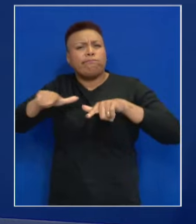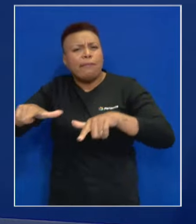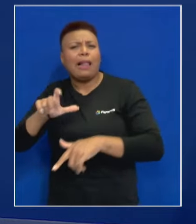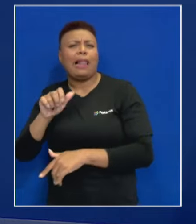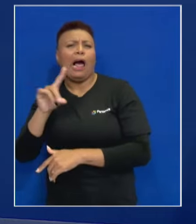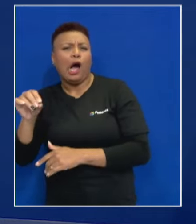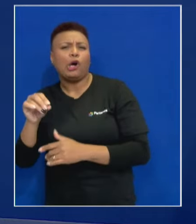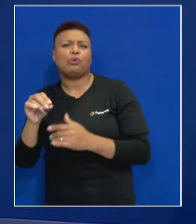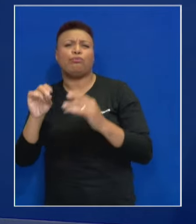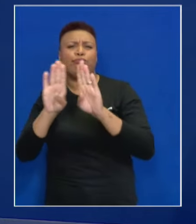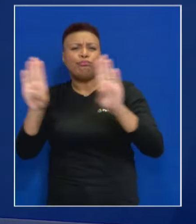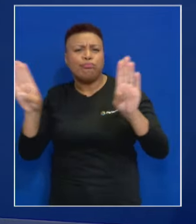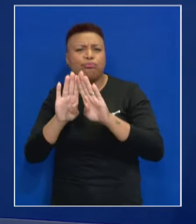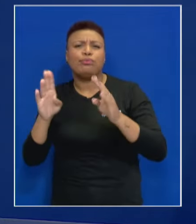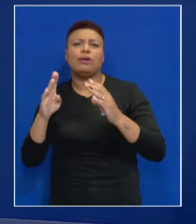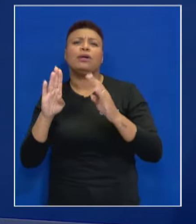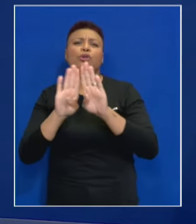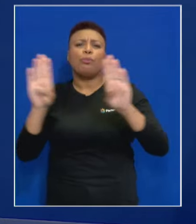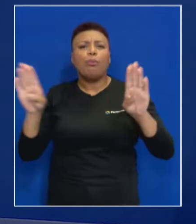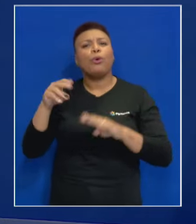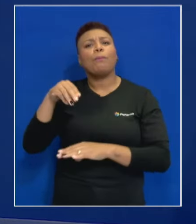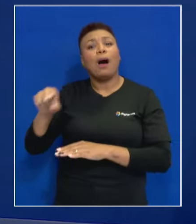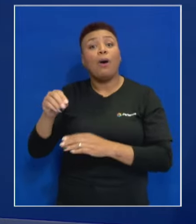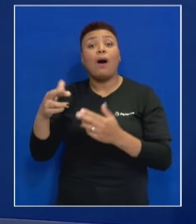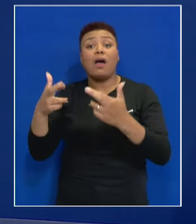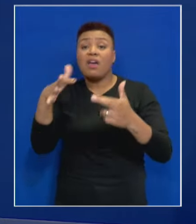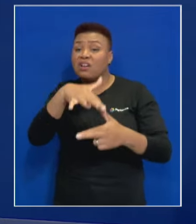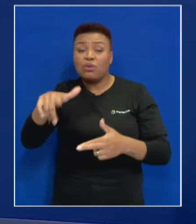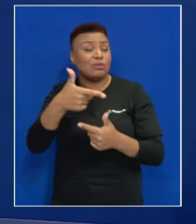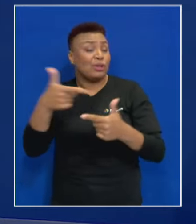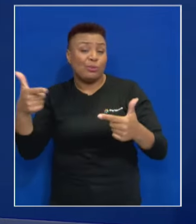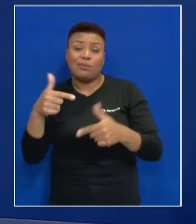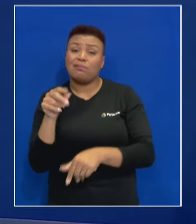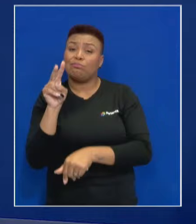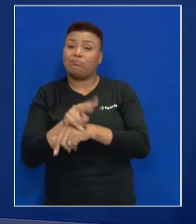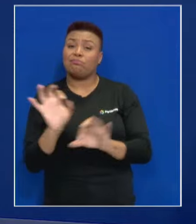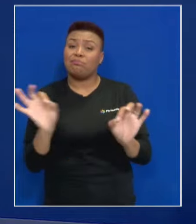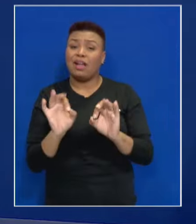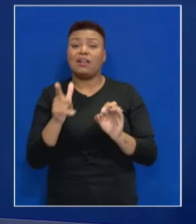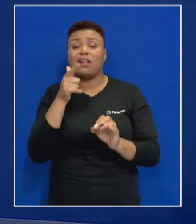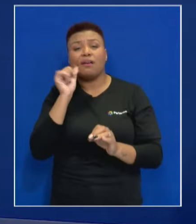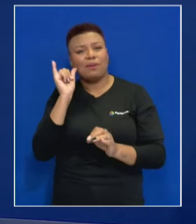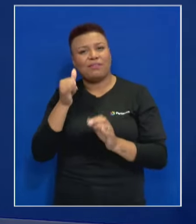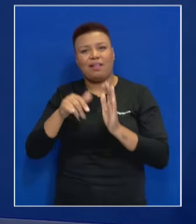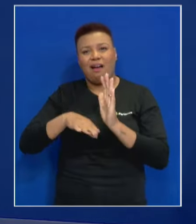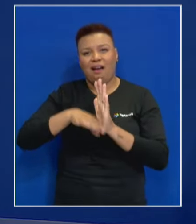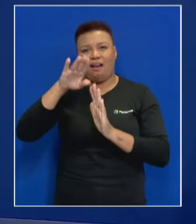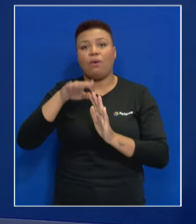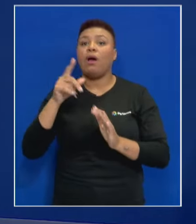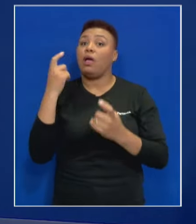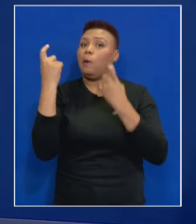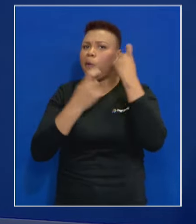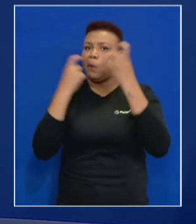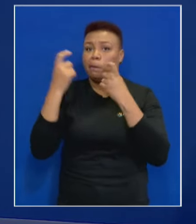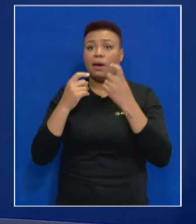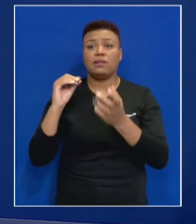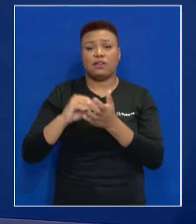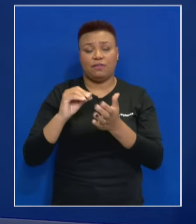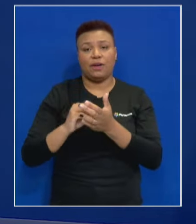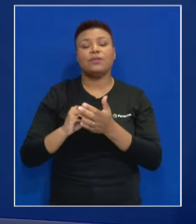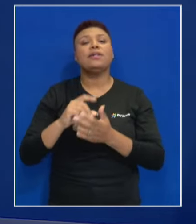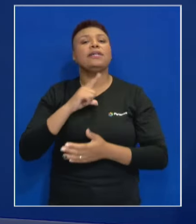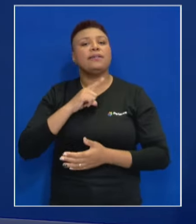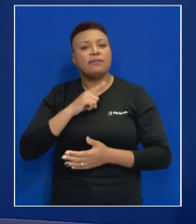das comportas, do Muro da Mauá, das regiões não abrangidas pelo sistema de proteção contra as cheias. E me preocupa muito que nós estamos desprotegidos e